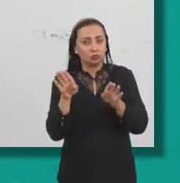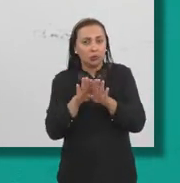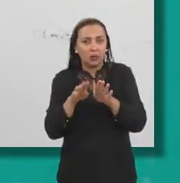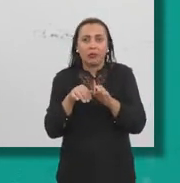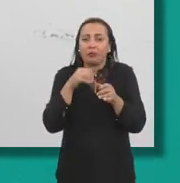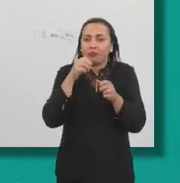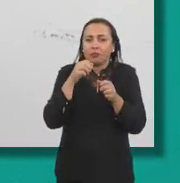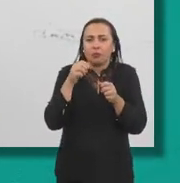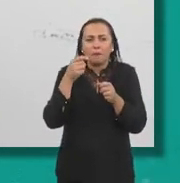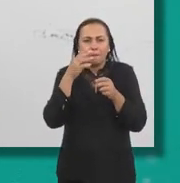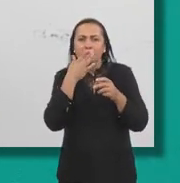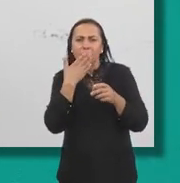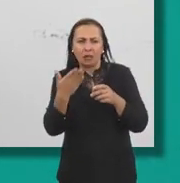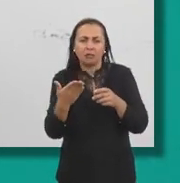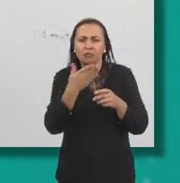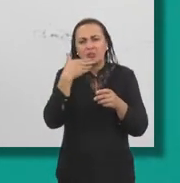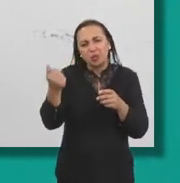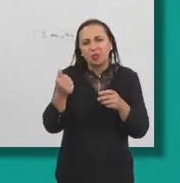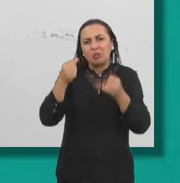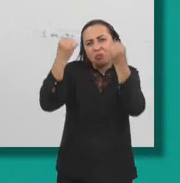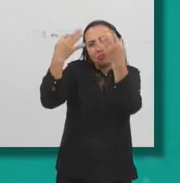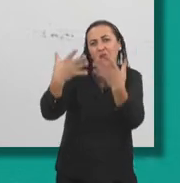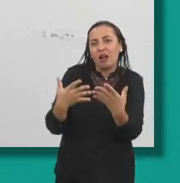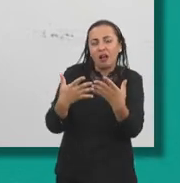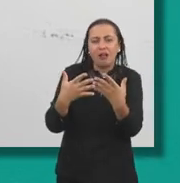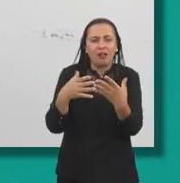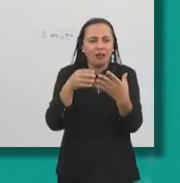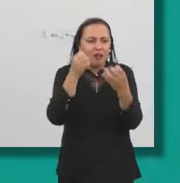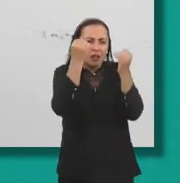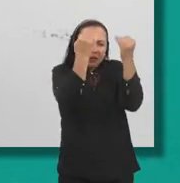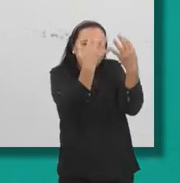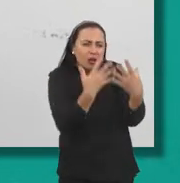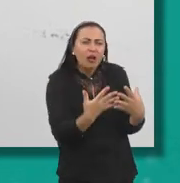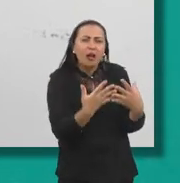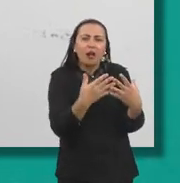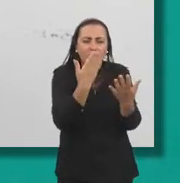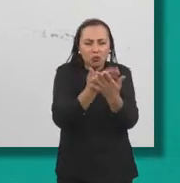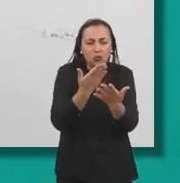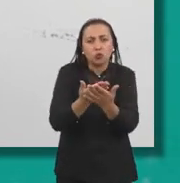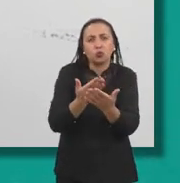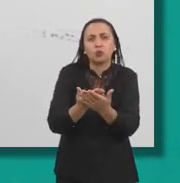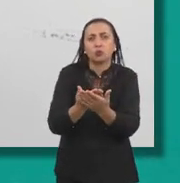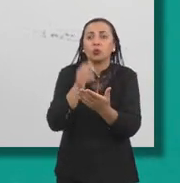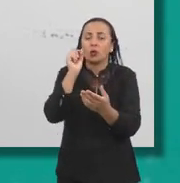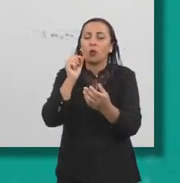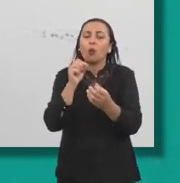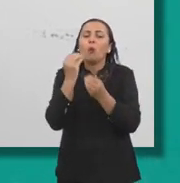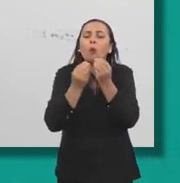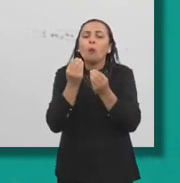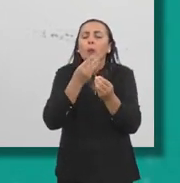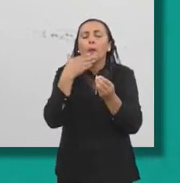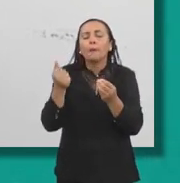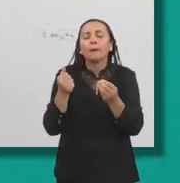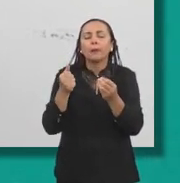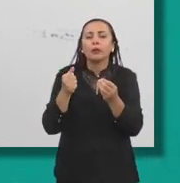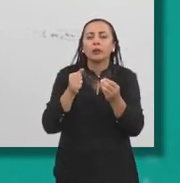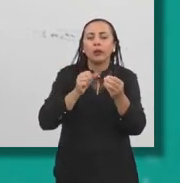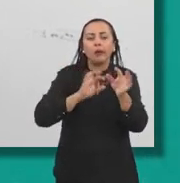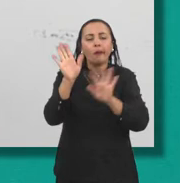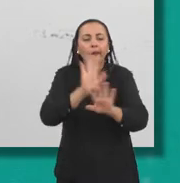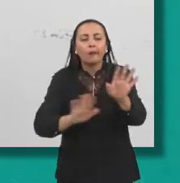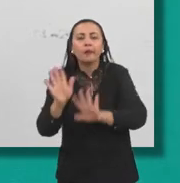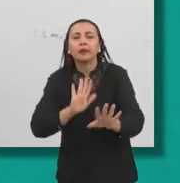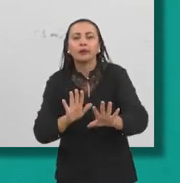relatar esses casos, descrevê-los e estudar os eventuais mecanismos causadores dessas